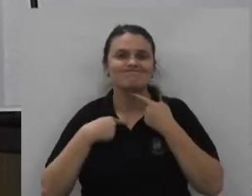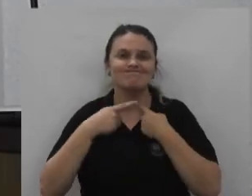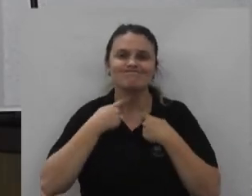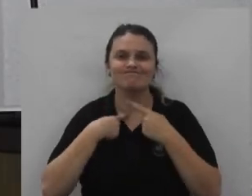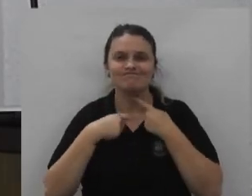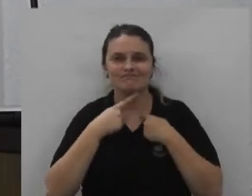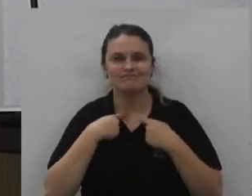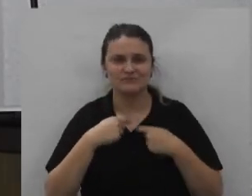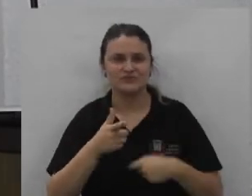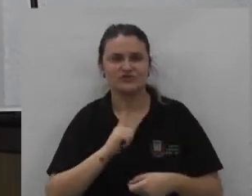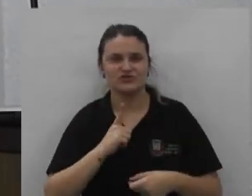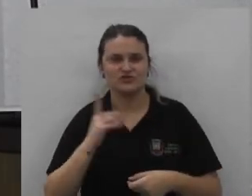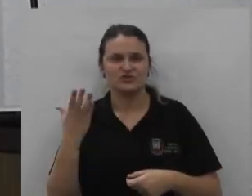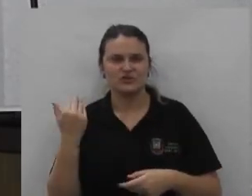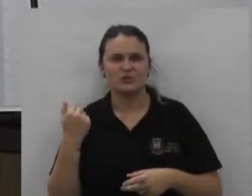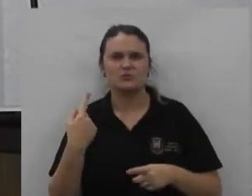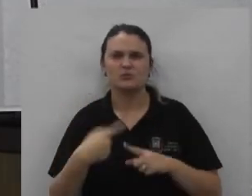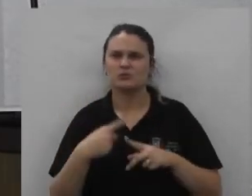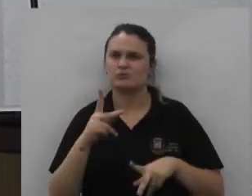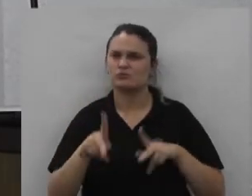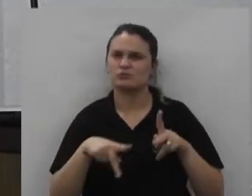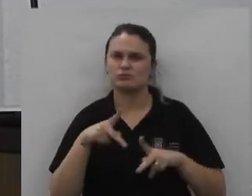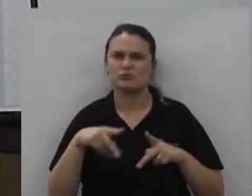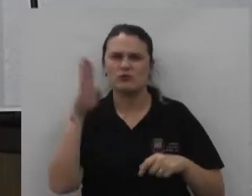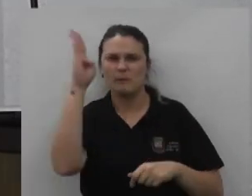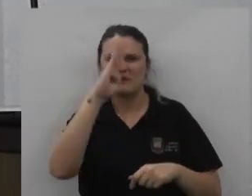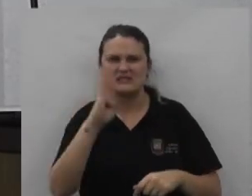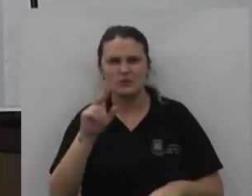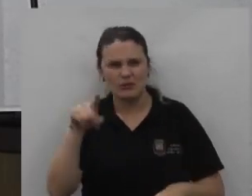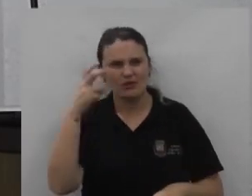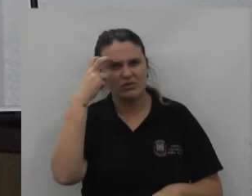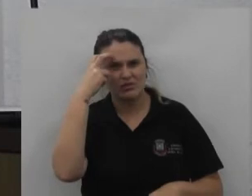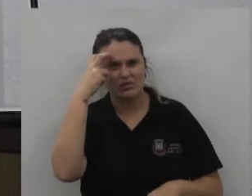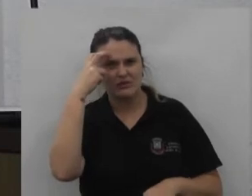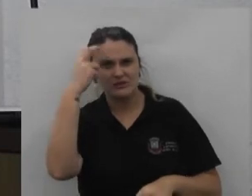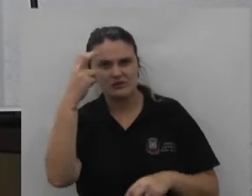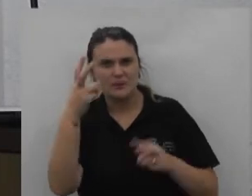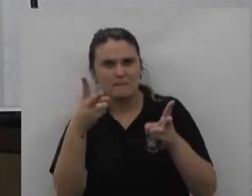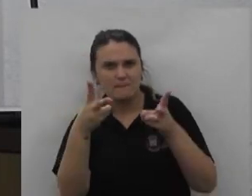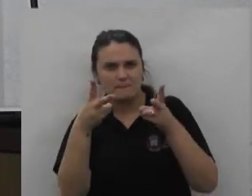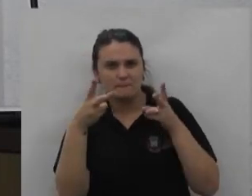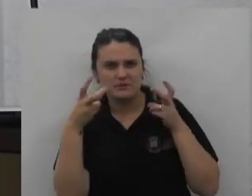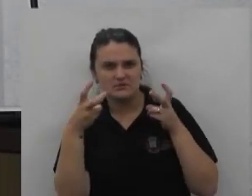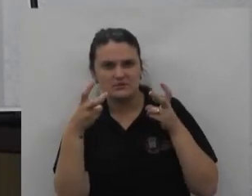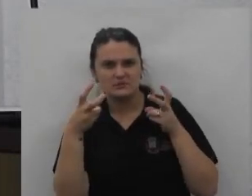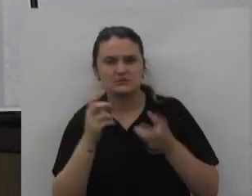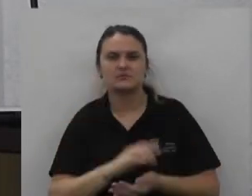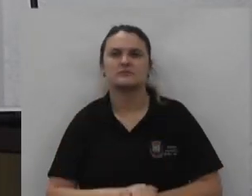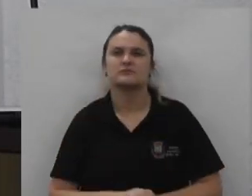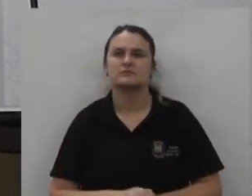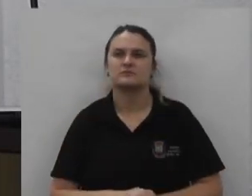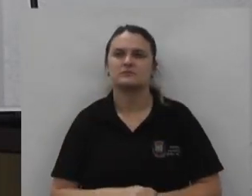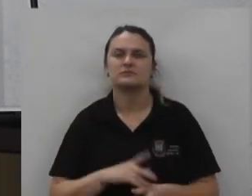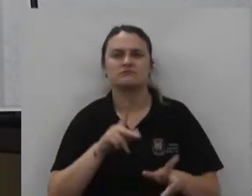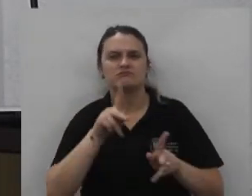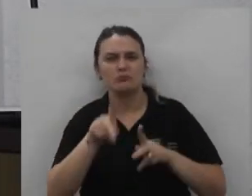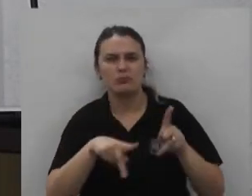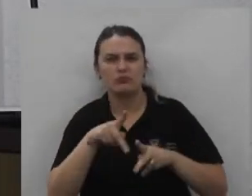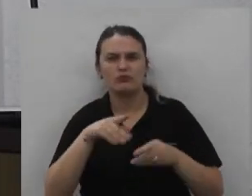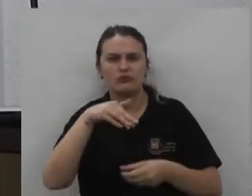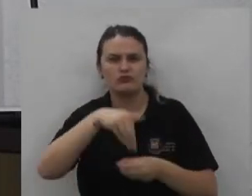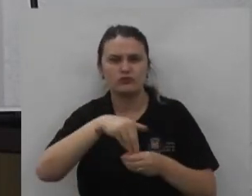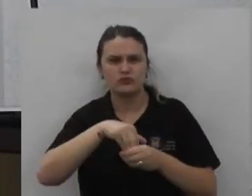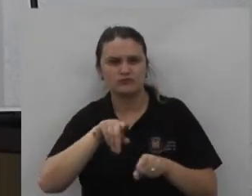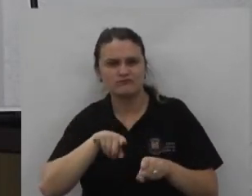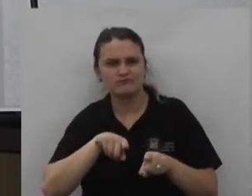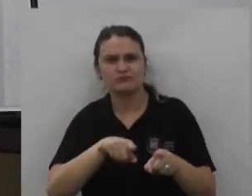grande o pote que o povo brasileiro com a sua inteligência percebeu em tempo o povo votou